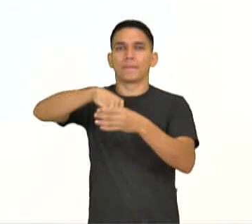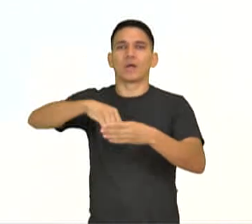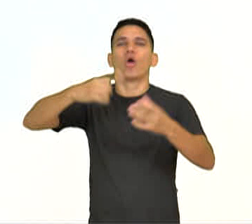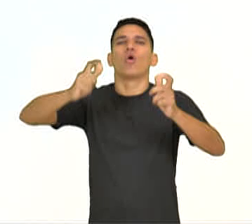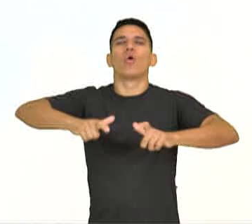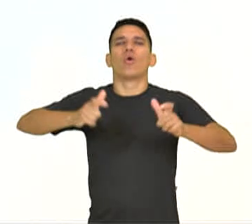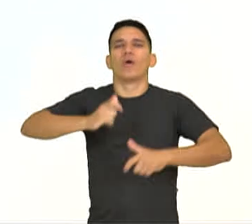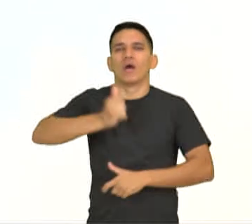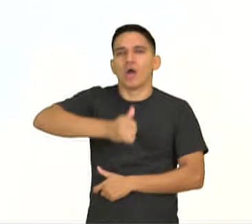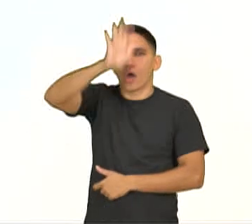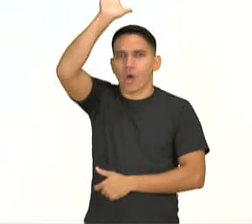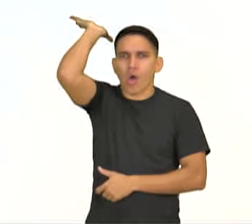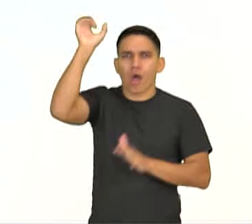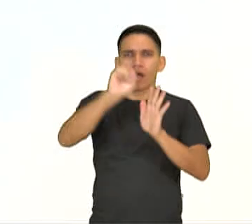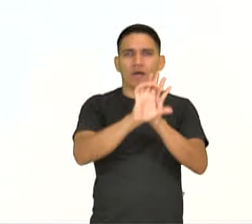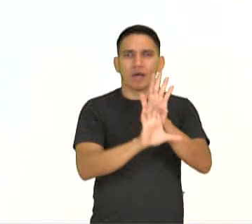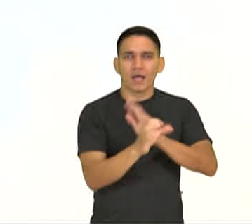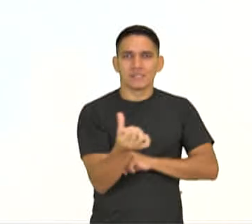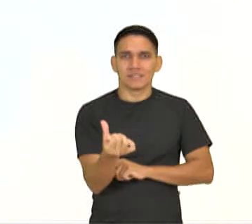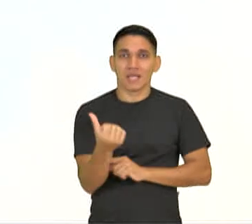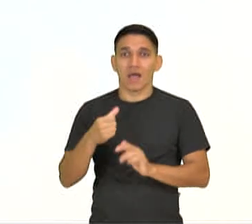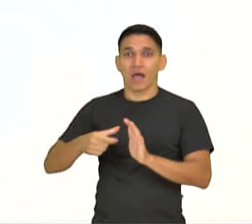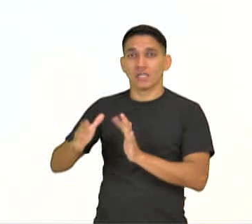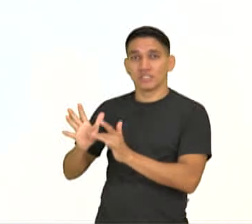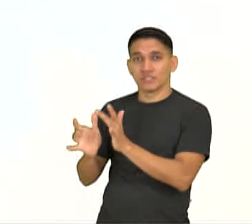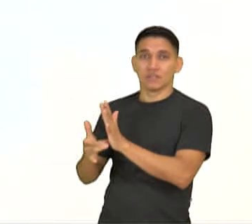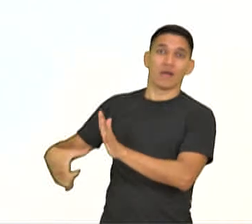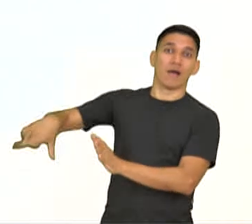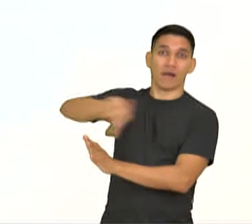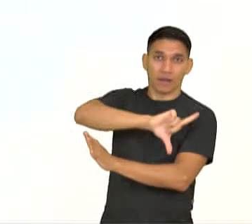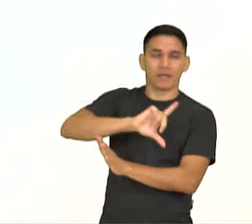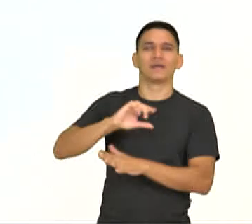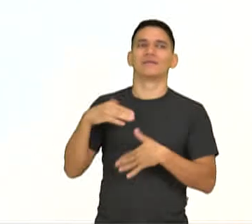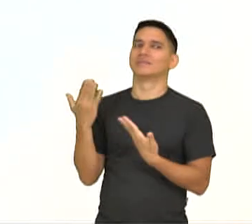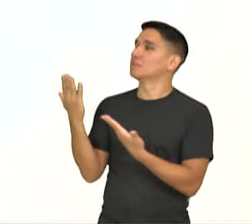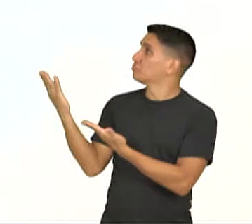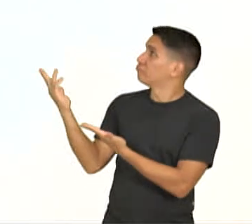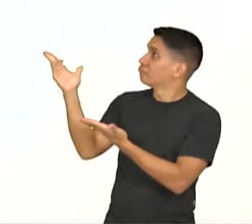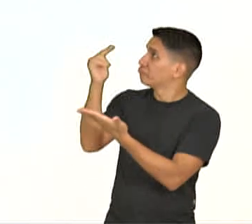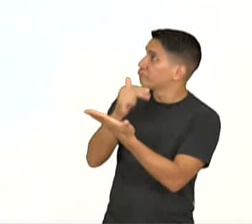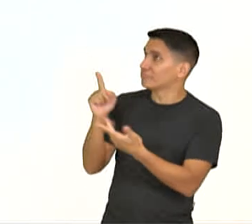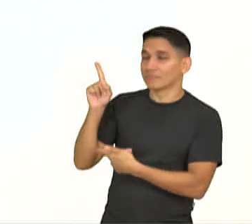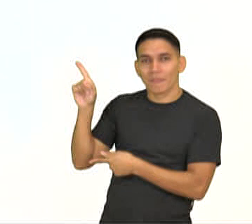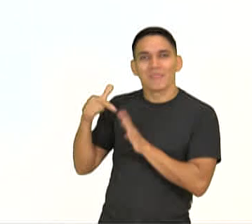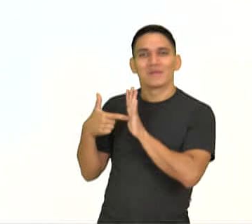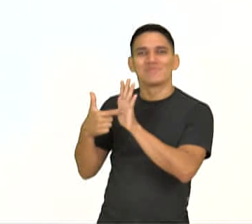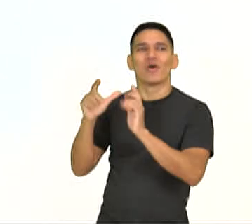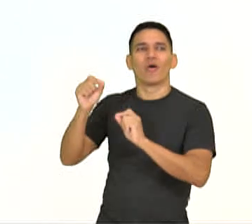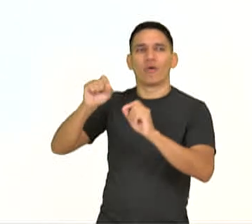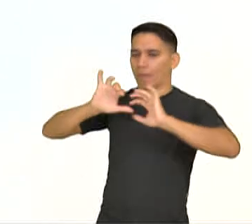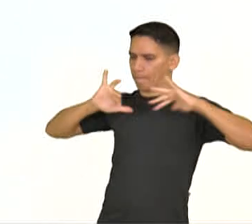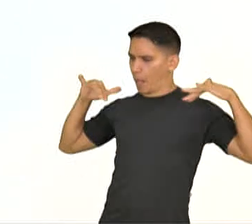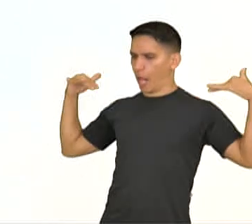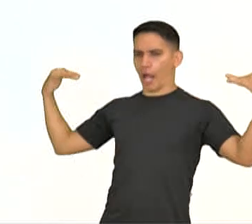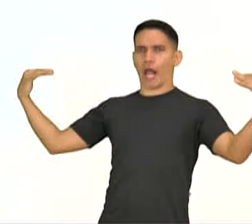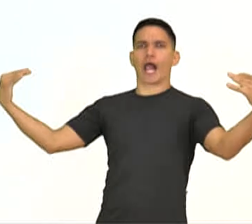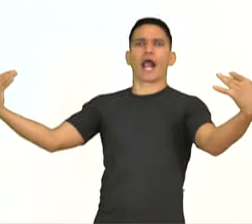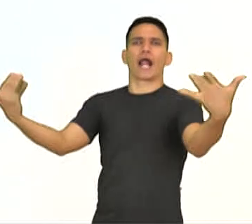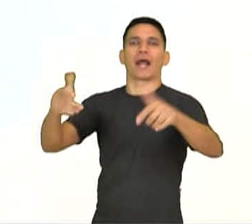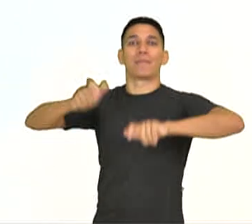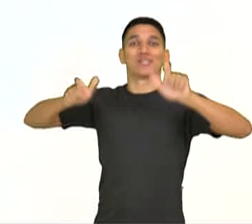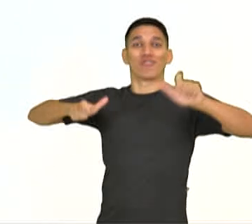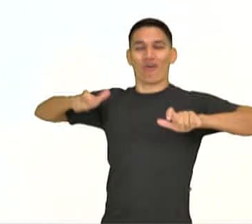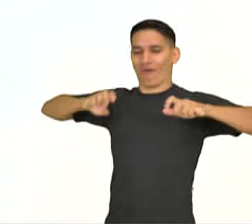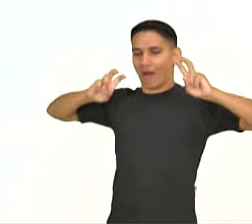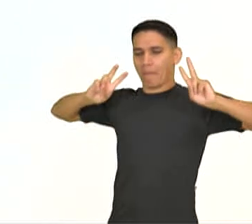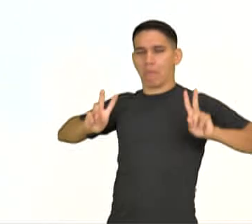século VI Anticristo. Então, desenho do circo máximo. Então, vocês podem perceber que aqui ao redor ficava a plateia